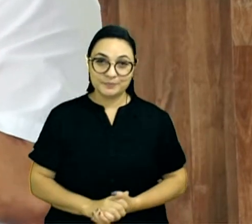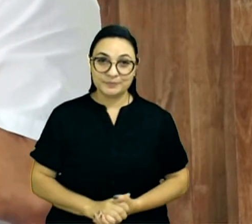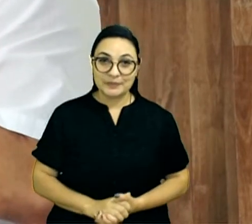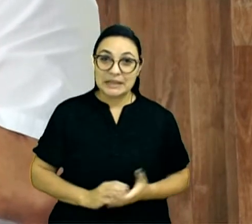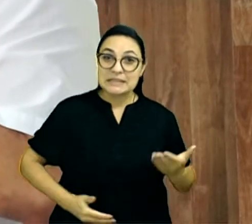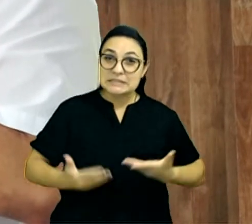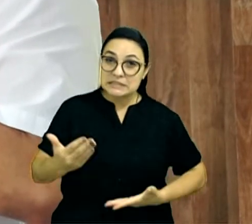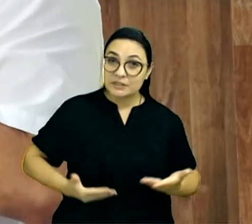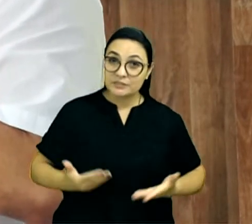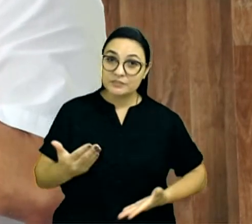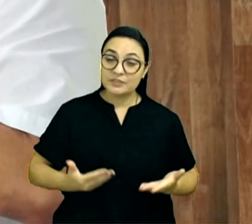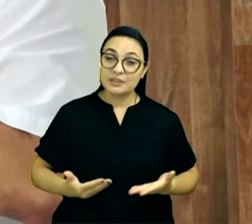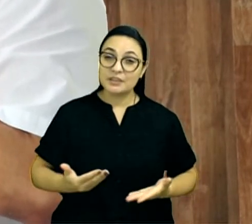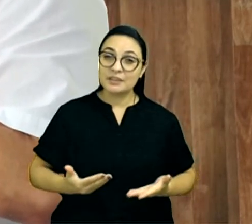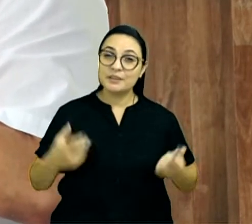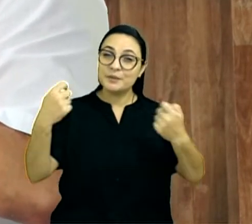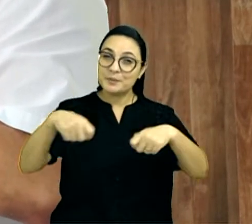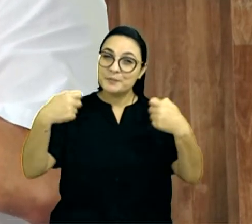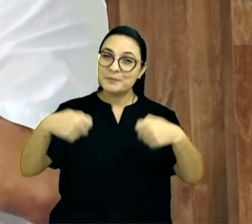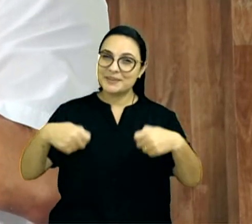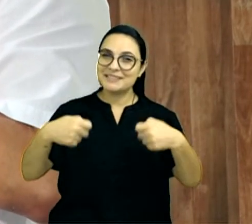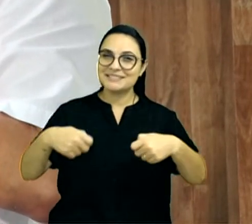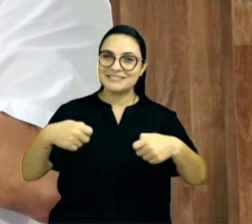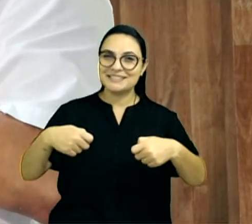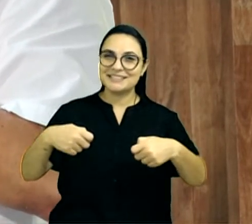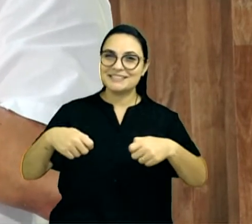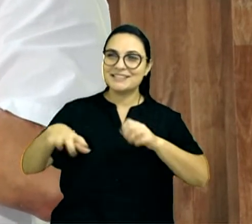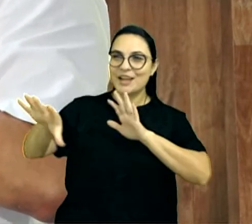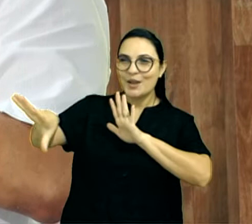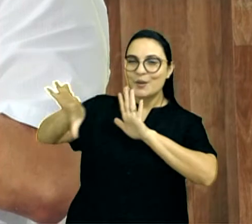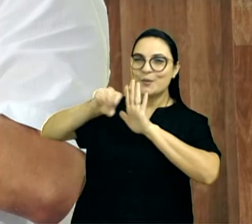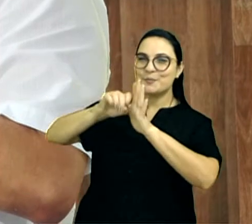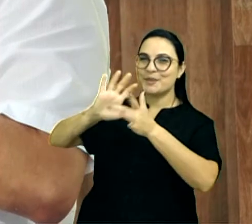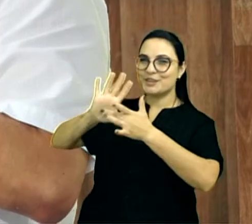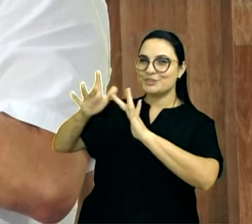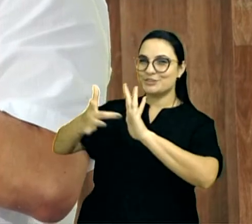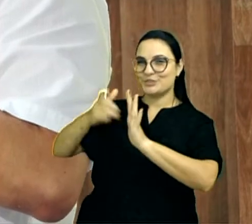é imitar, o nosso Senhor, e mestre,